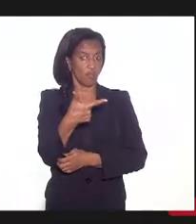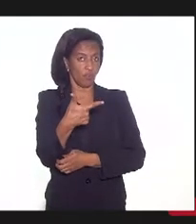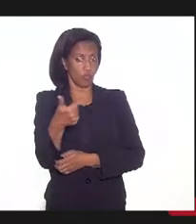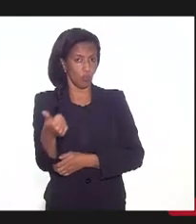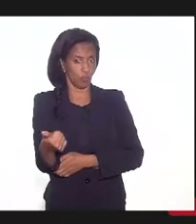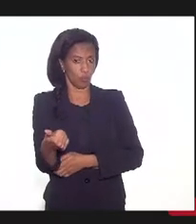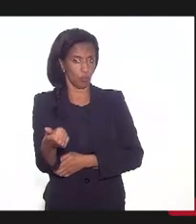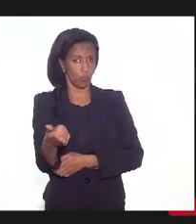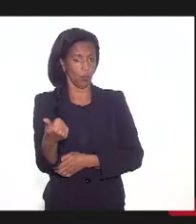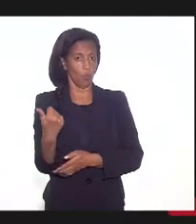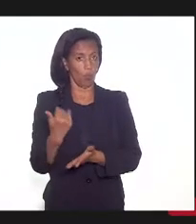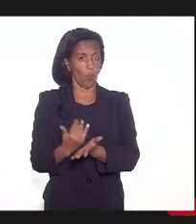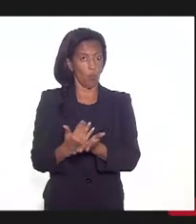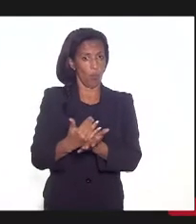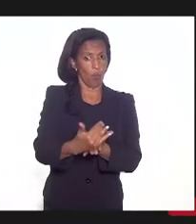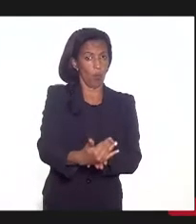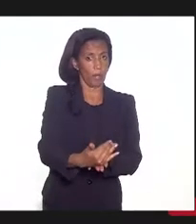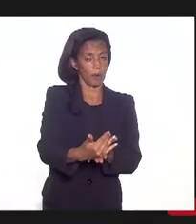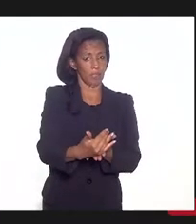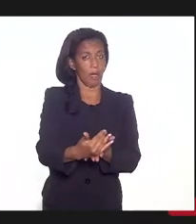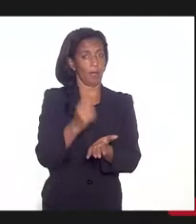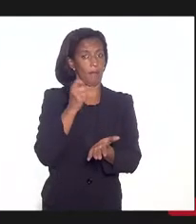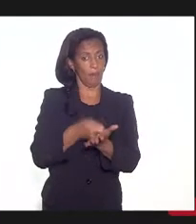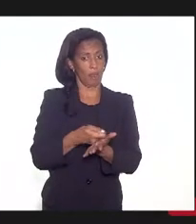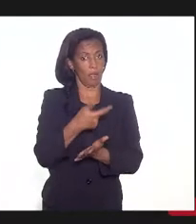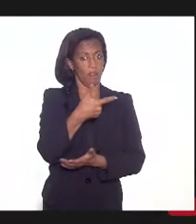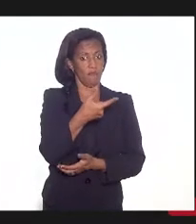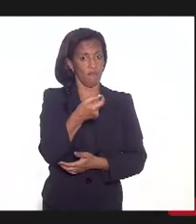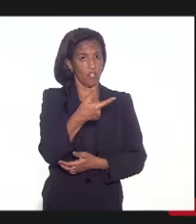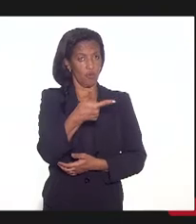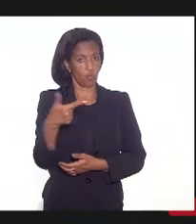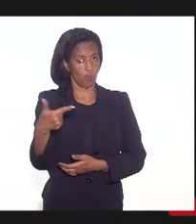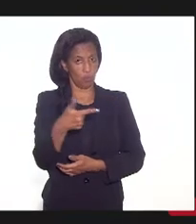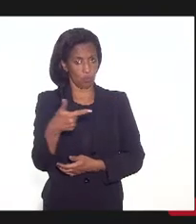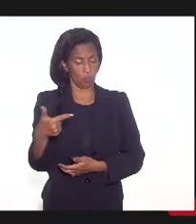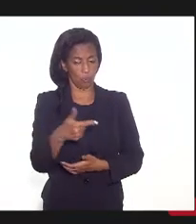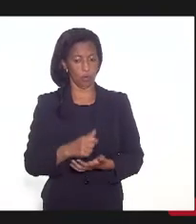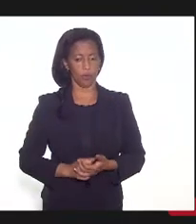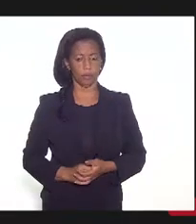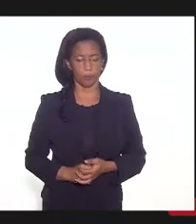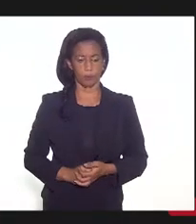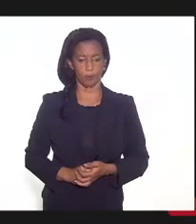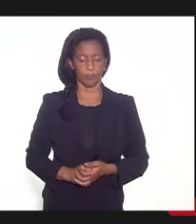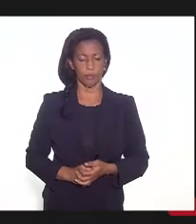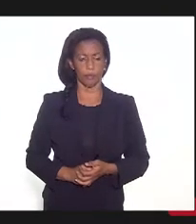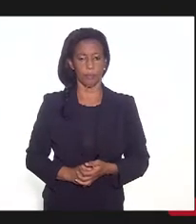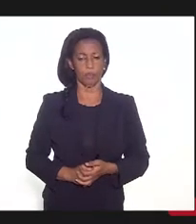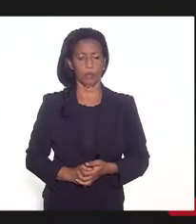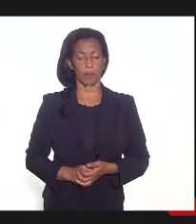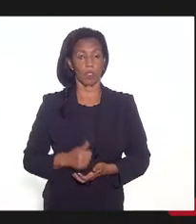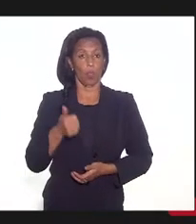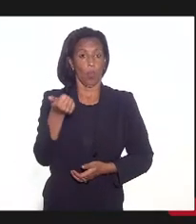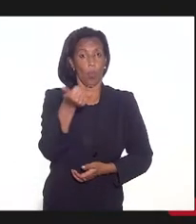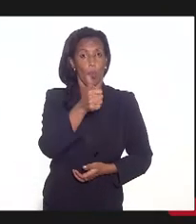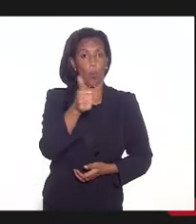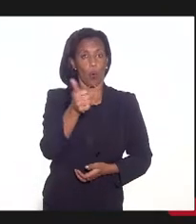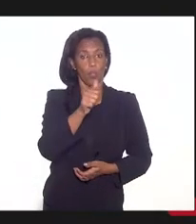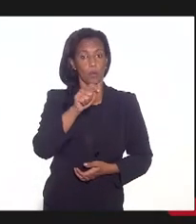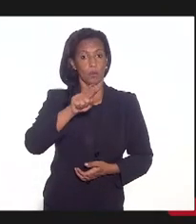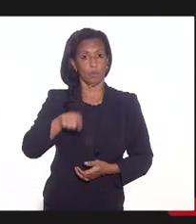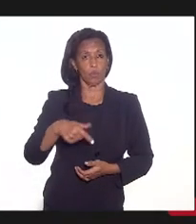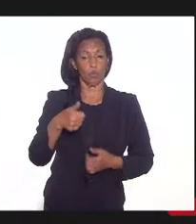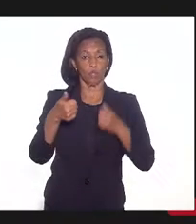começaremos a partir do 2022. Sim. serviço da dívida, a 11,12